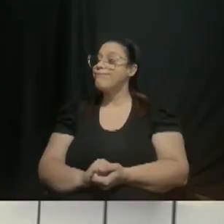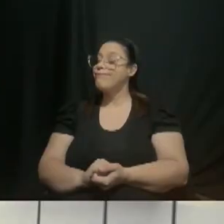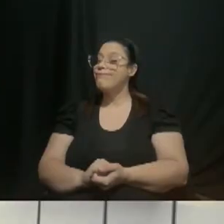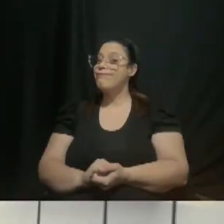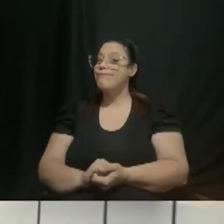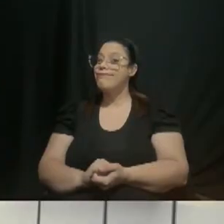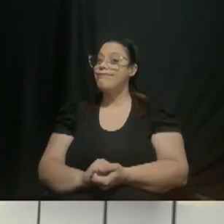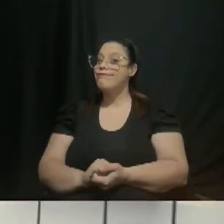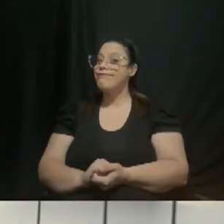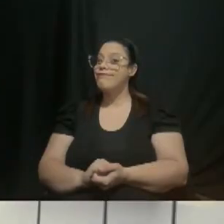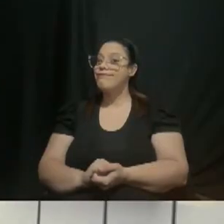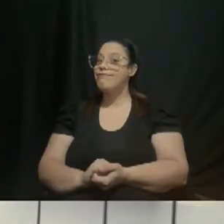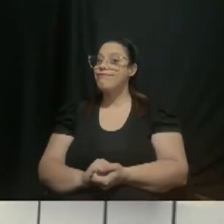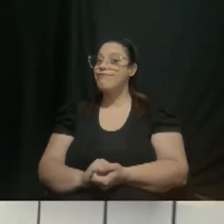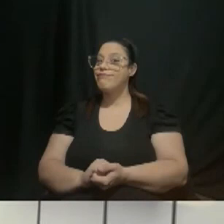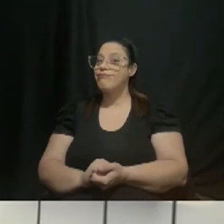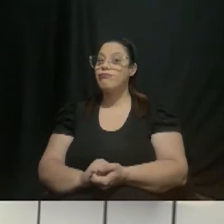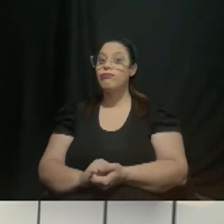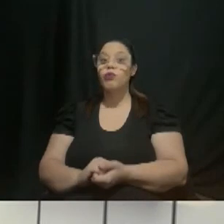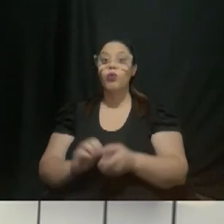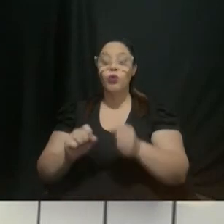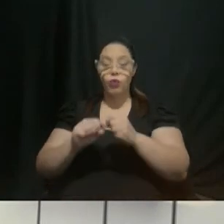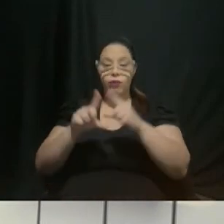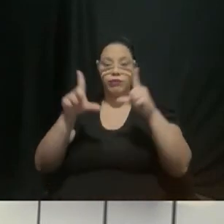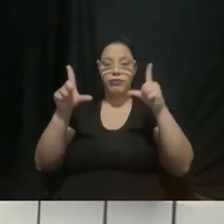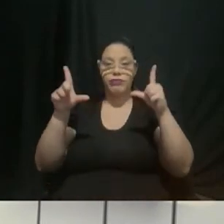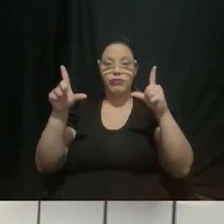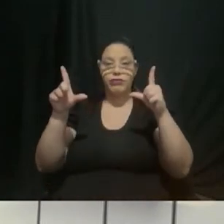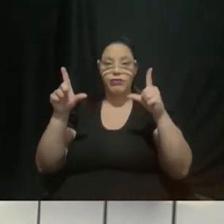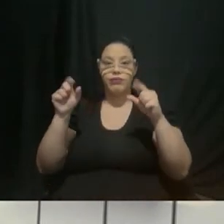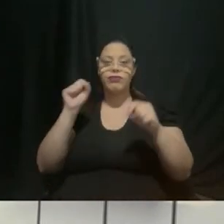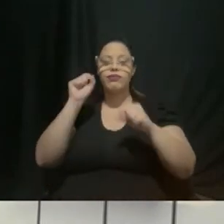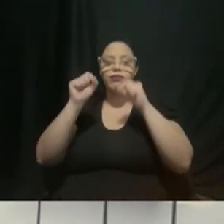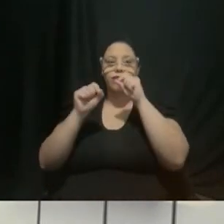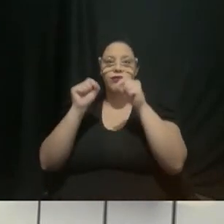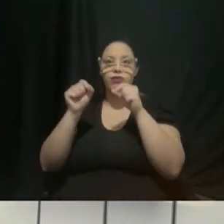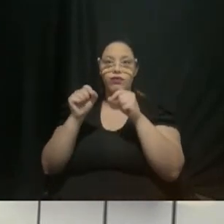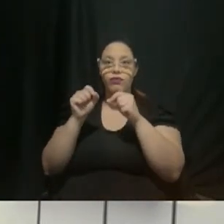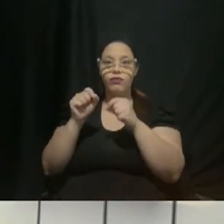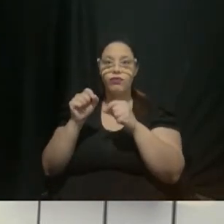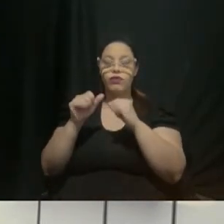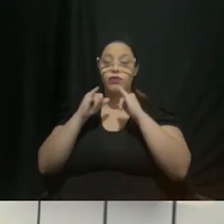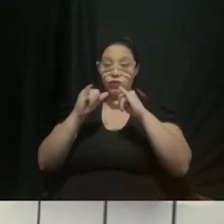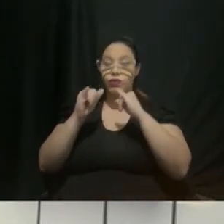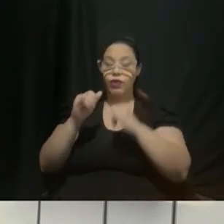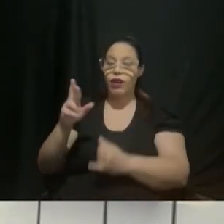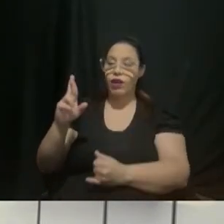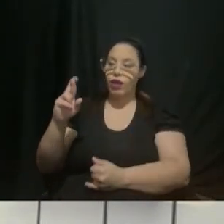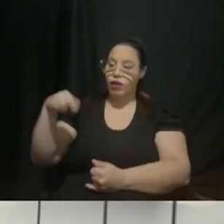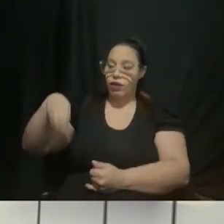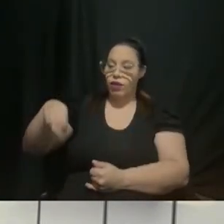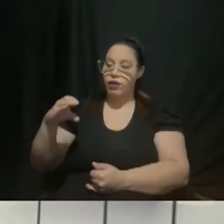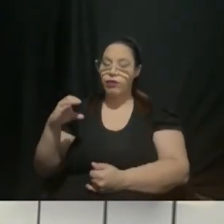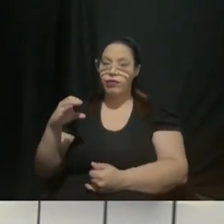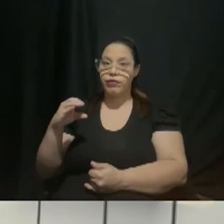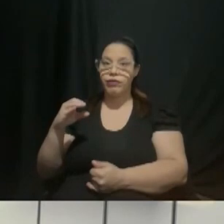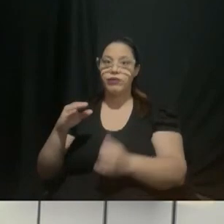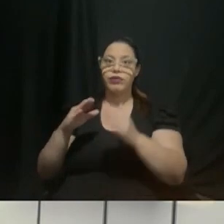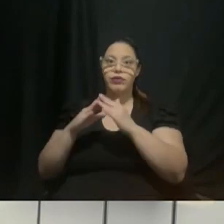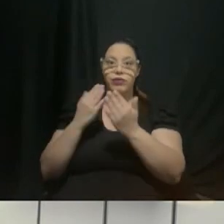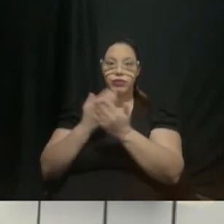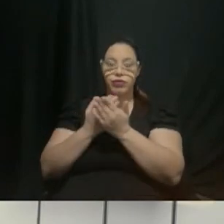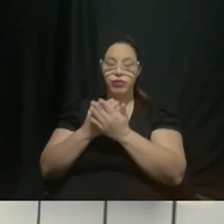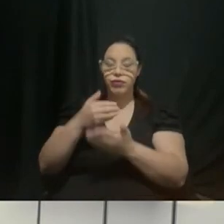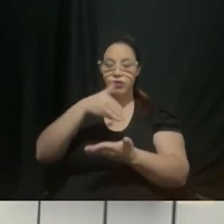E a gente abre a edição de hoje com as notícias da metrópole A Secretaria Municipal de Educação aqui de Campinas